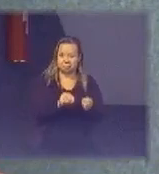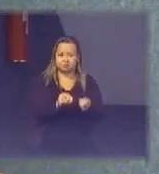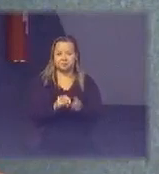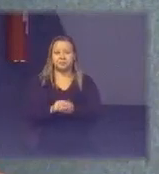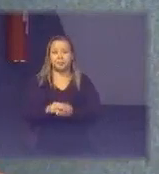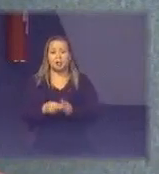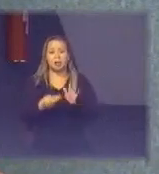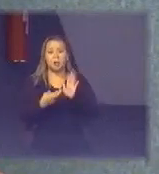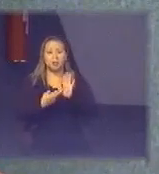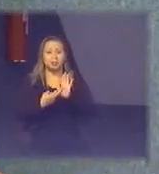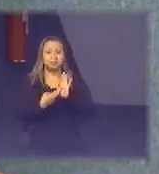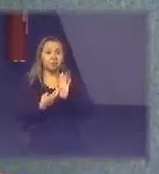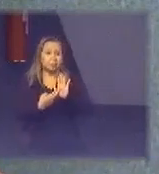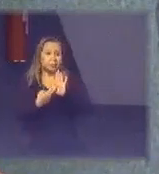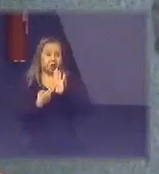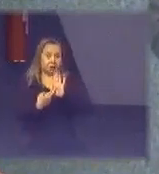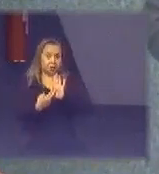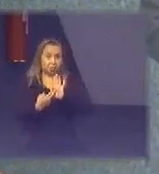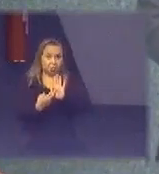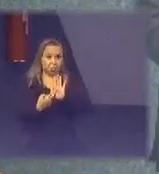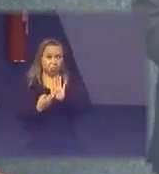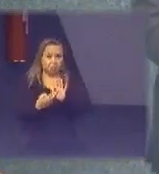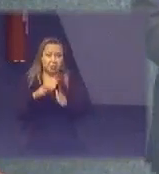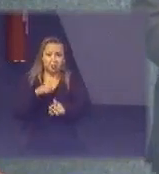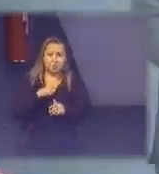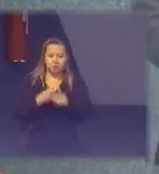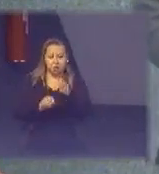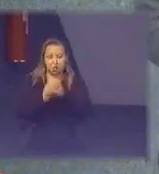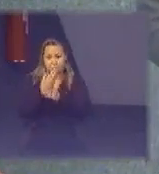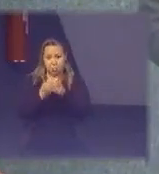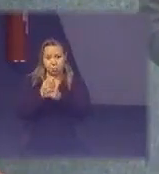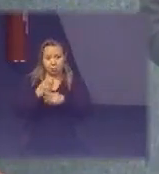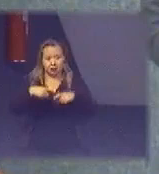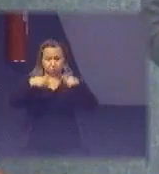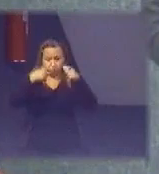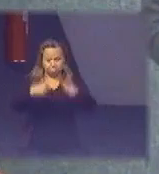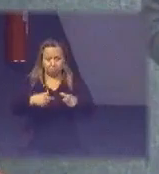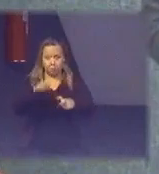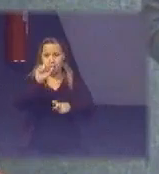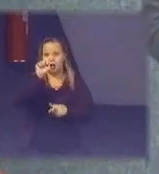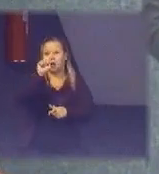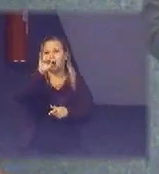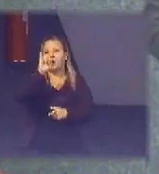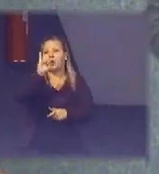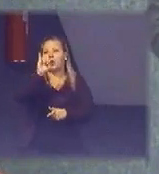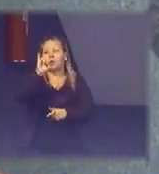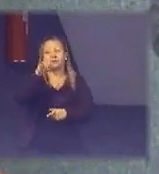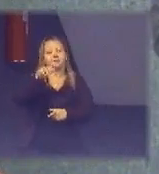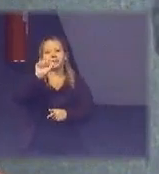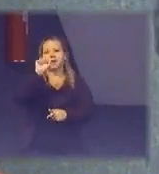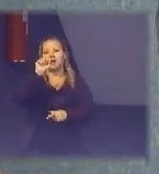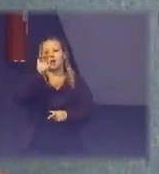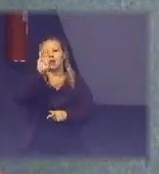uma representatividade tendo nascido dentro do ambiente da Abine que é uma entidade que representa o setor de